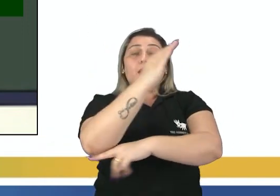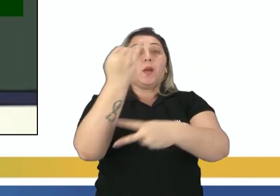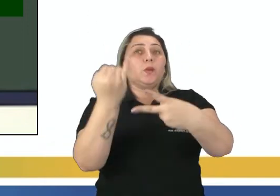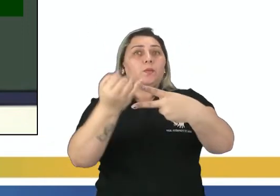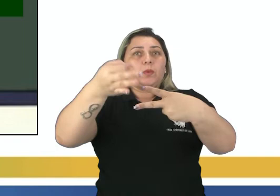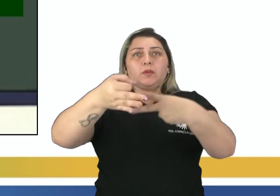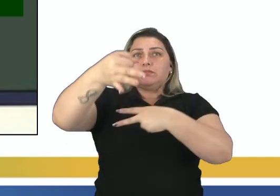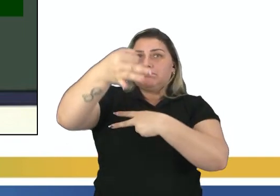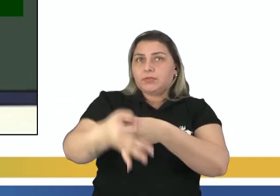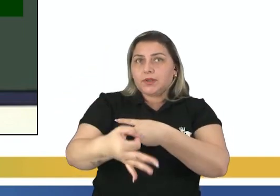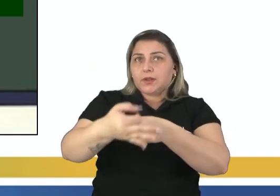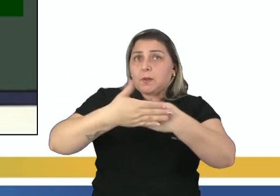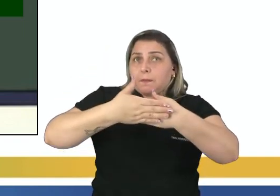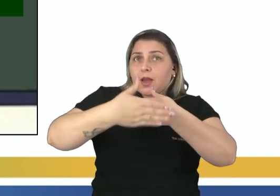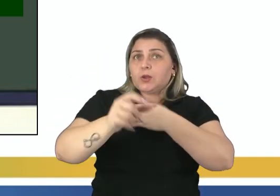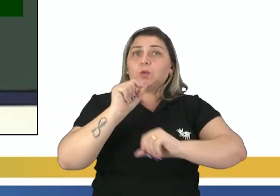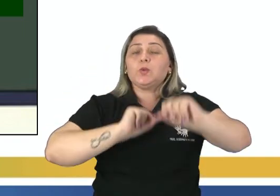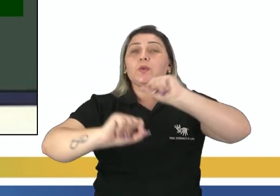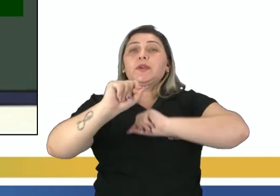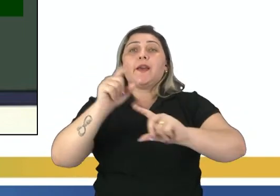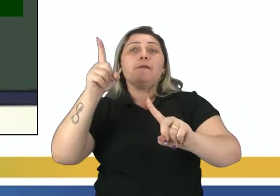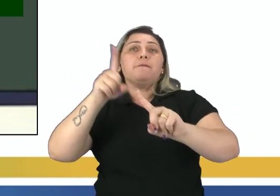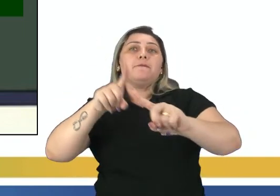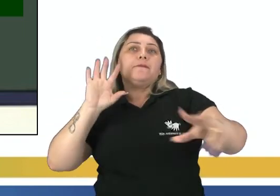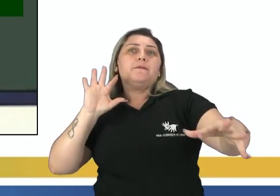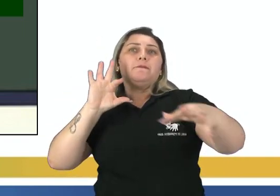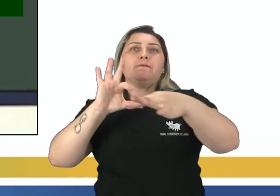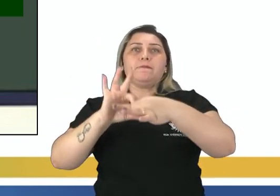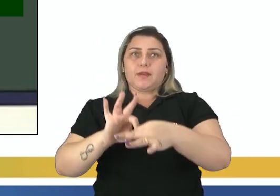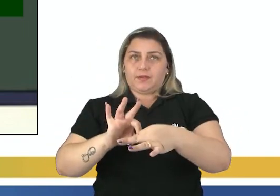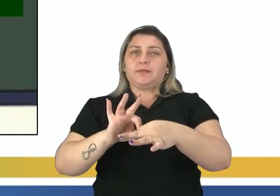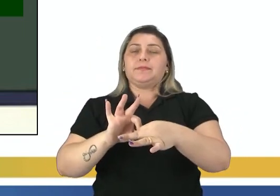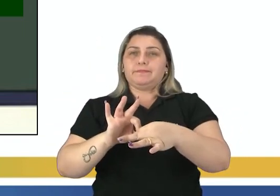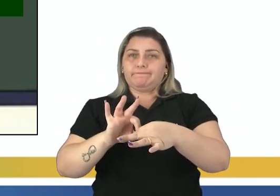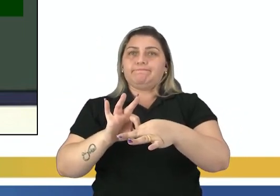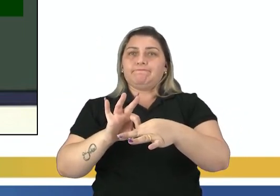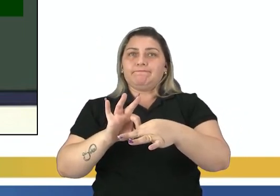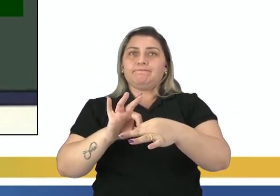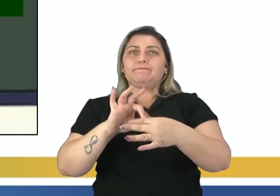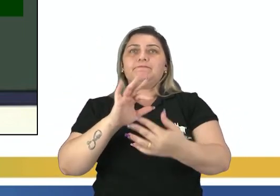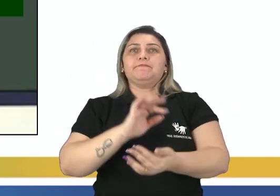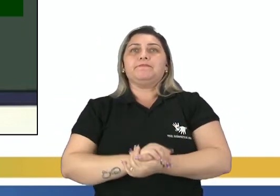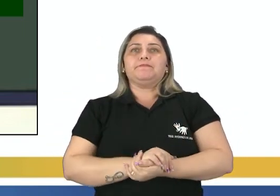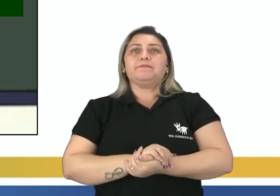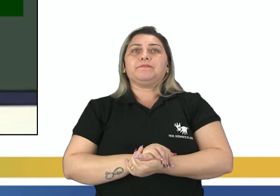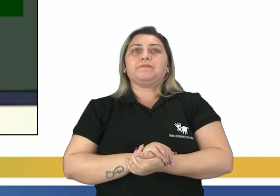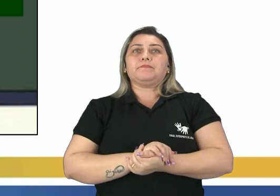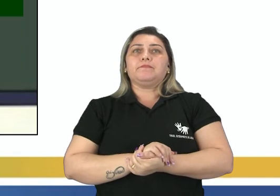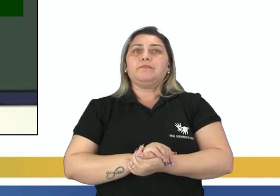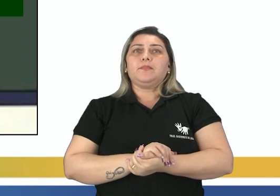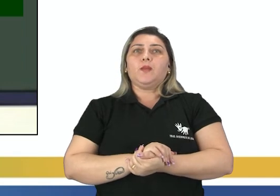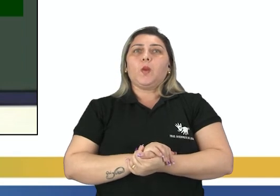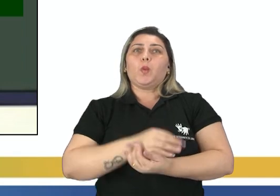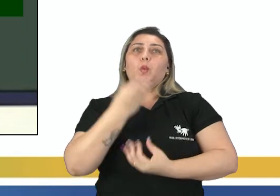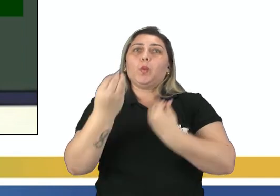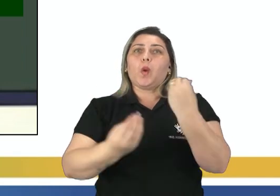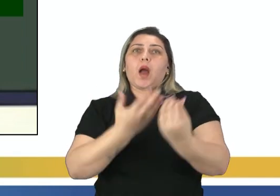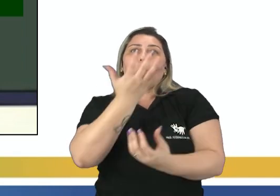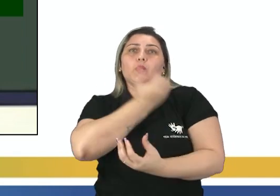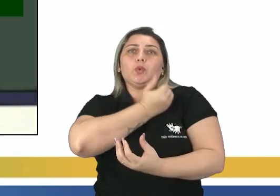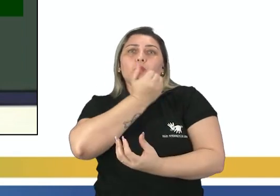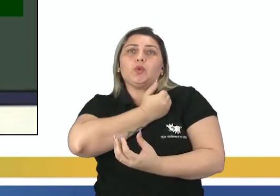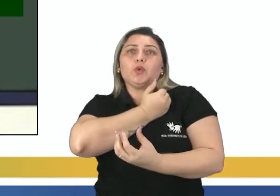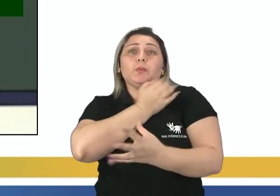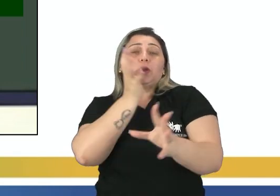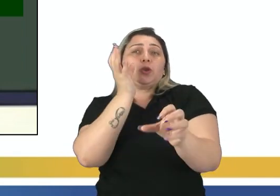polígono, certo? Aprendemos como calcular as diagonais de um polígono partindo de um mesmo vértice,